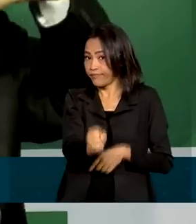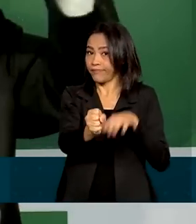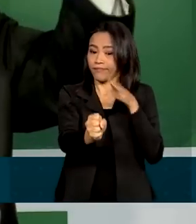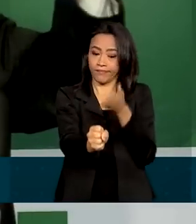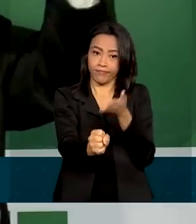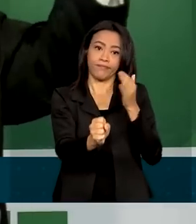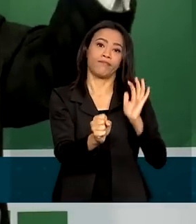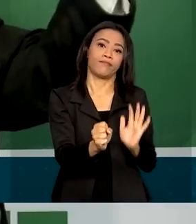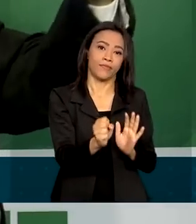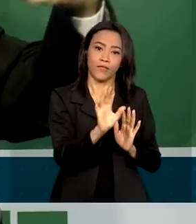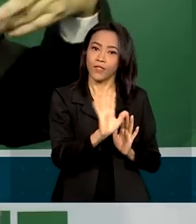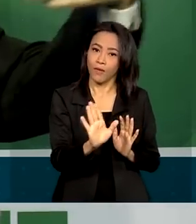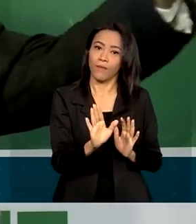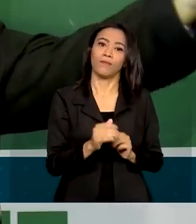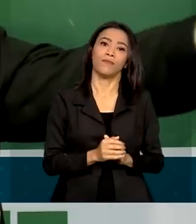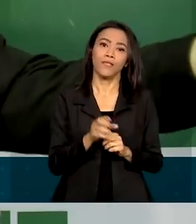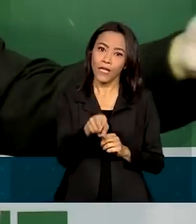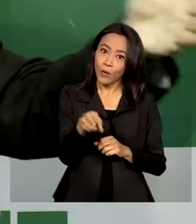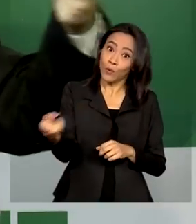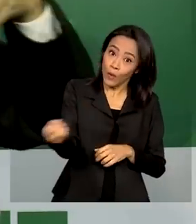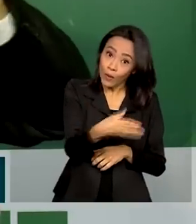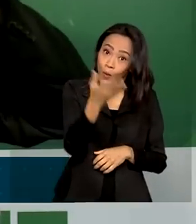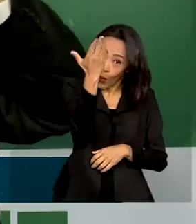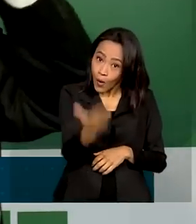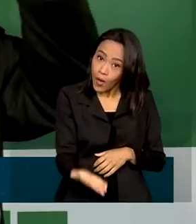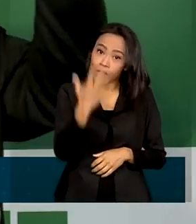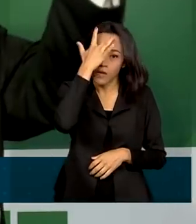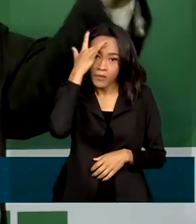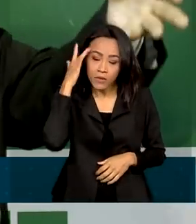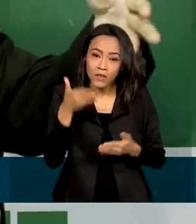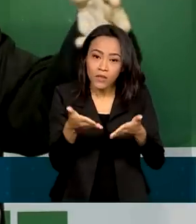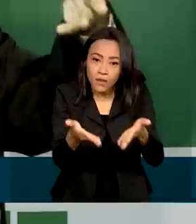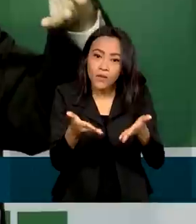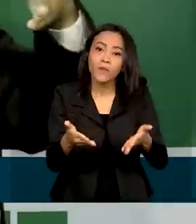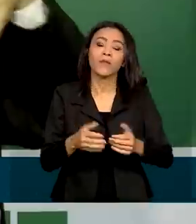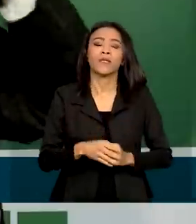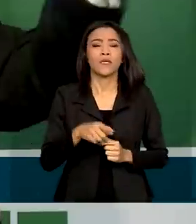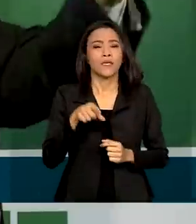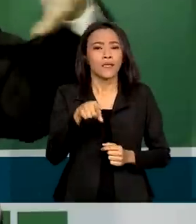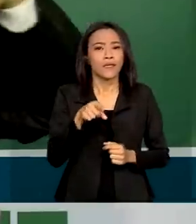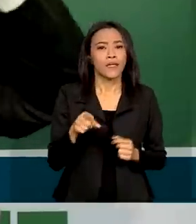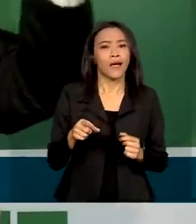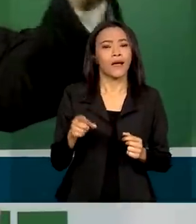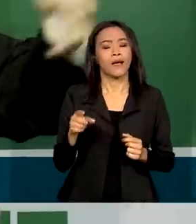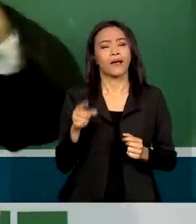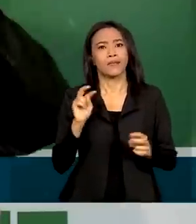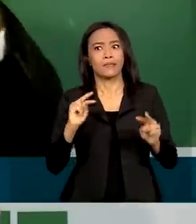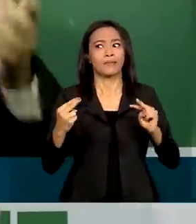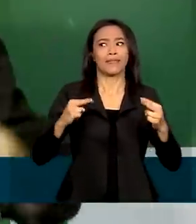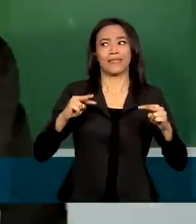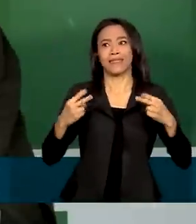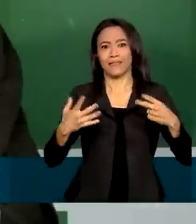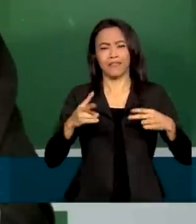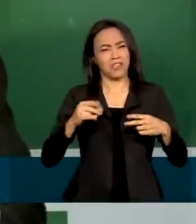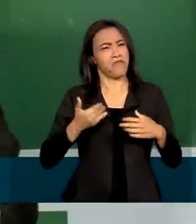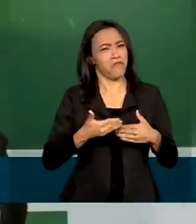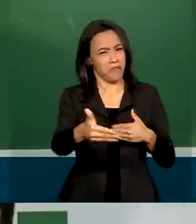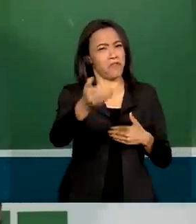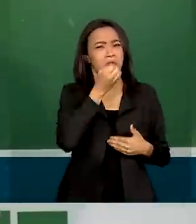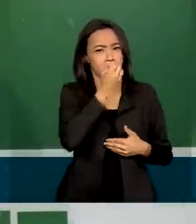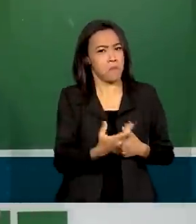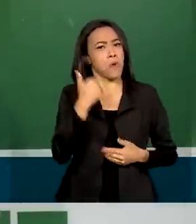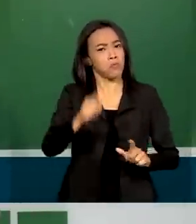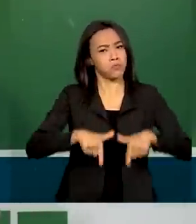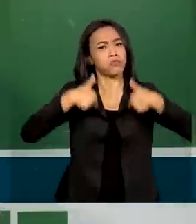prefiro voltar o meu olhar para o novo indicado, que tenho a expectativa, tenho a convicção de que ele vai fazer um belo